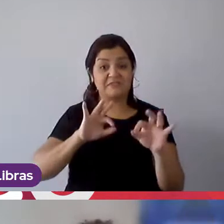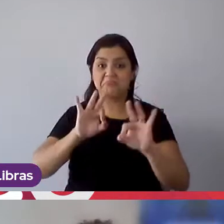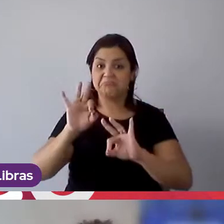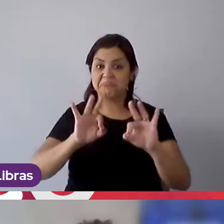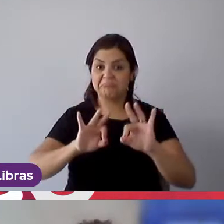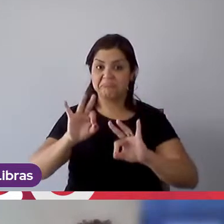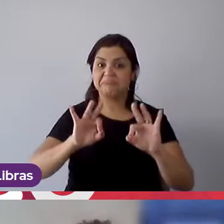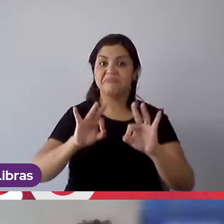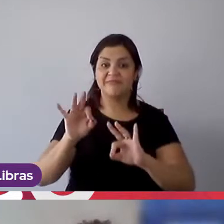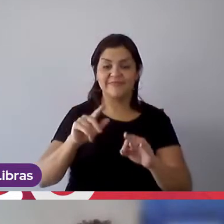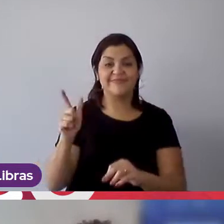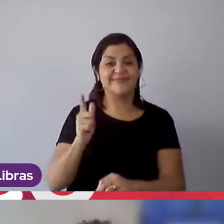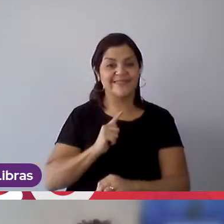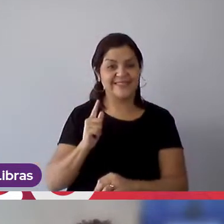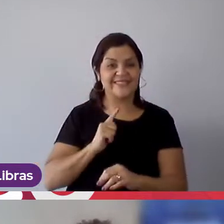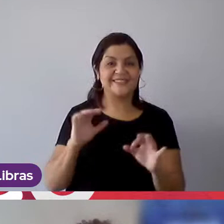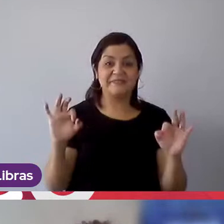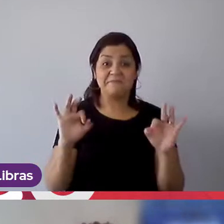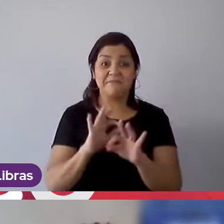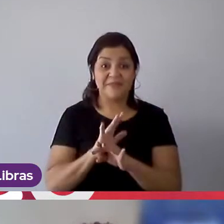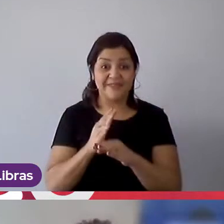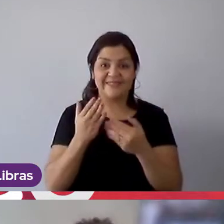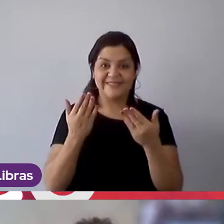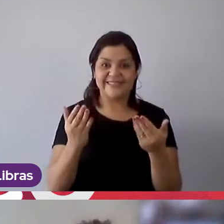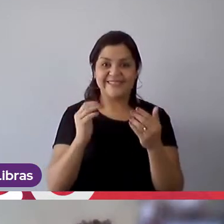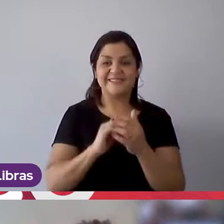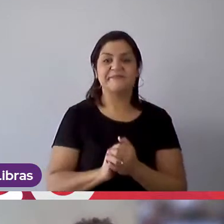gente esteja pronto para isso, né?